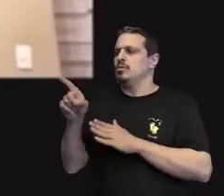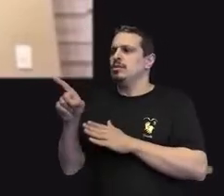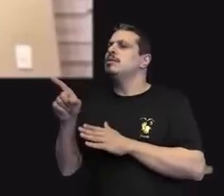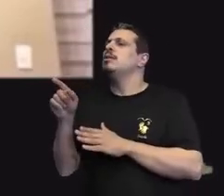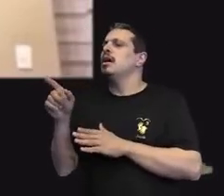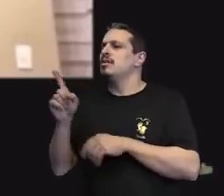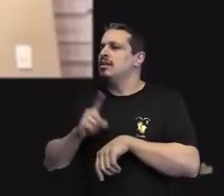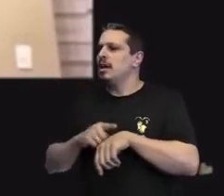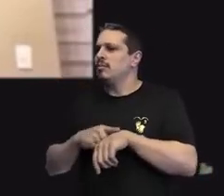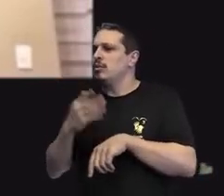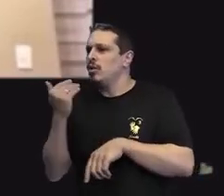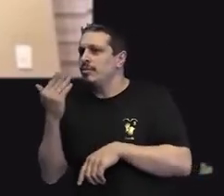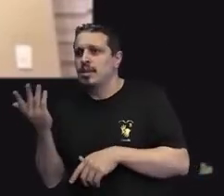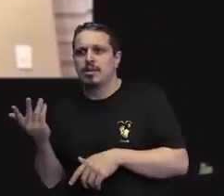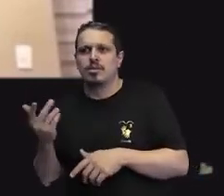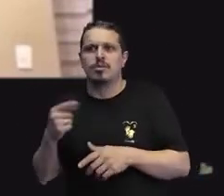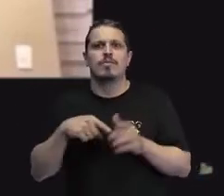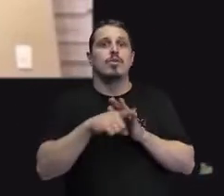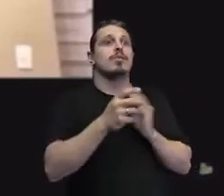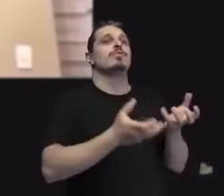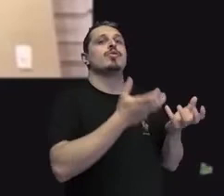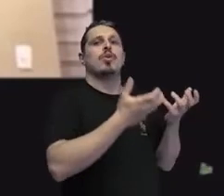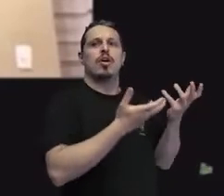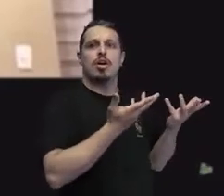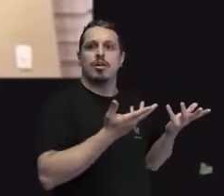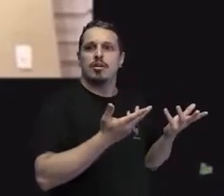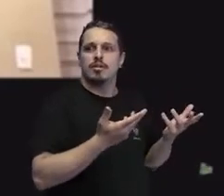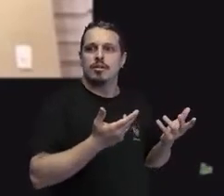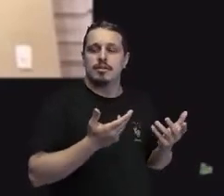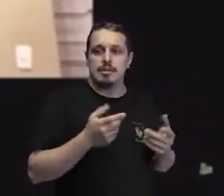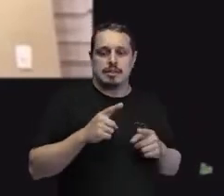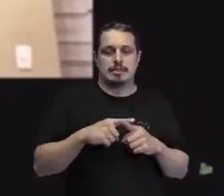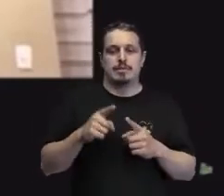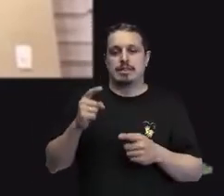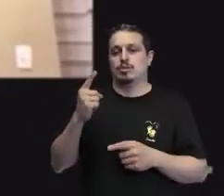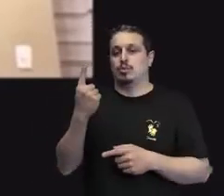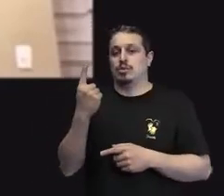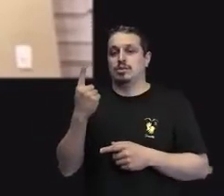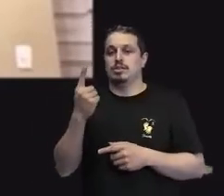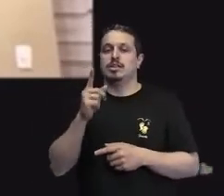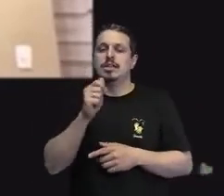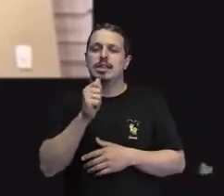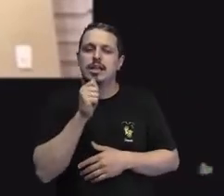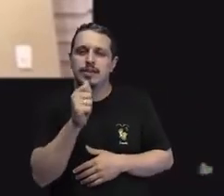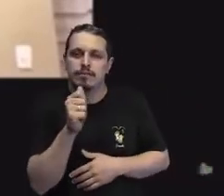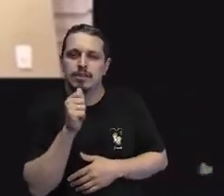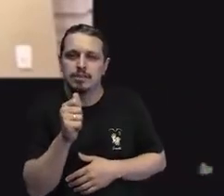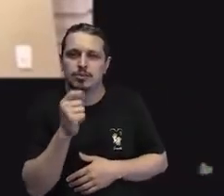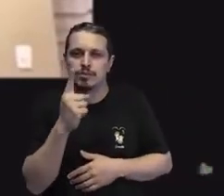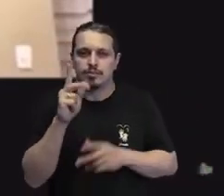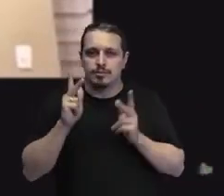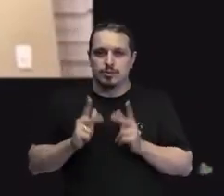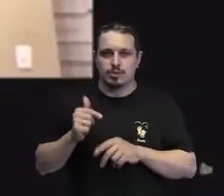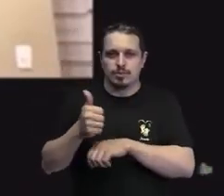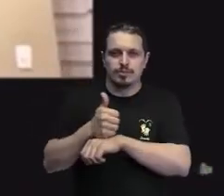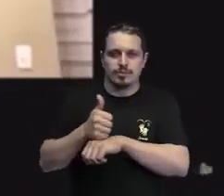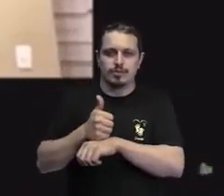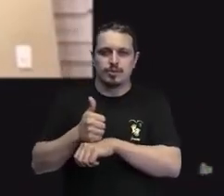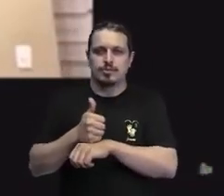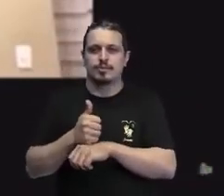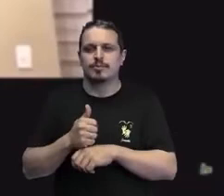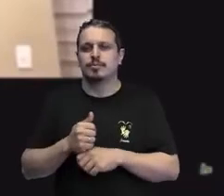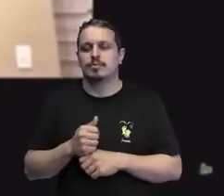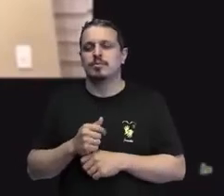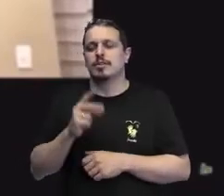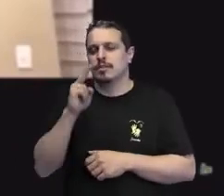o que você faria se o prédio pegasse fogo? Mas numa entrevista com um profissional especializado, isso é pensado e refletido,